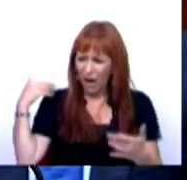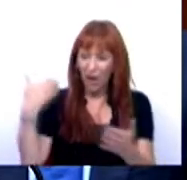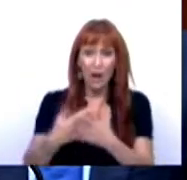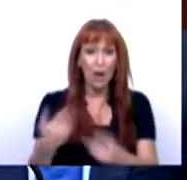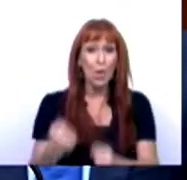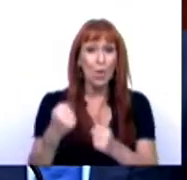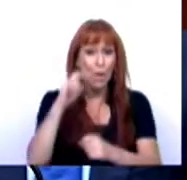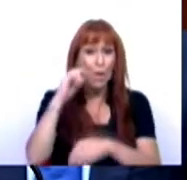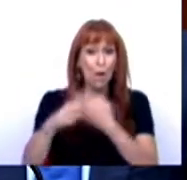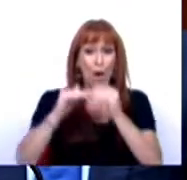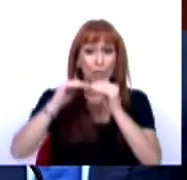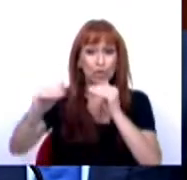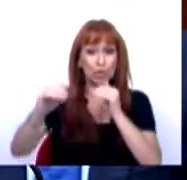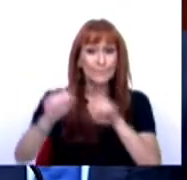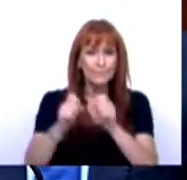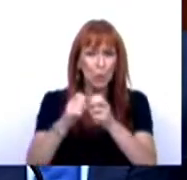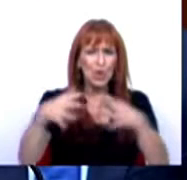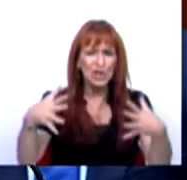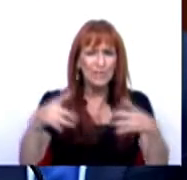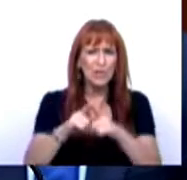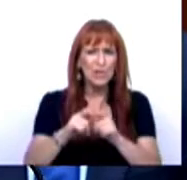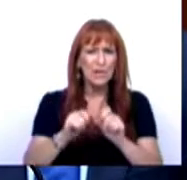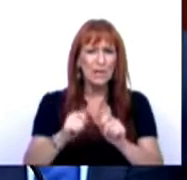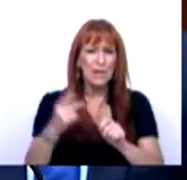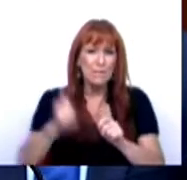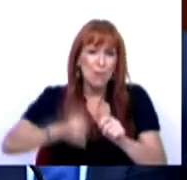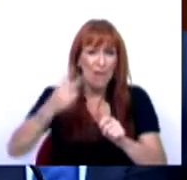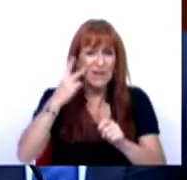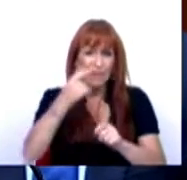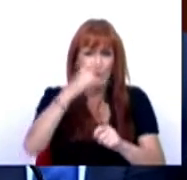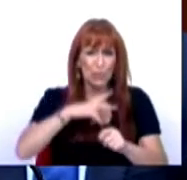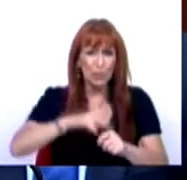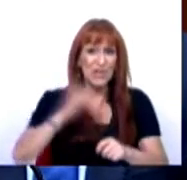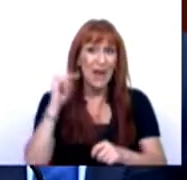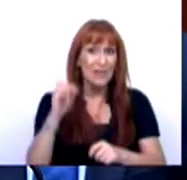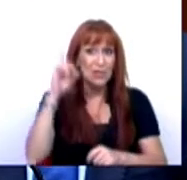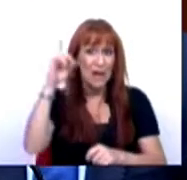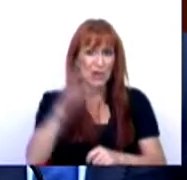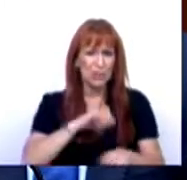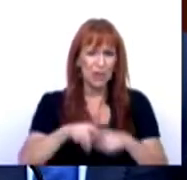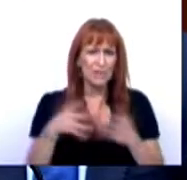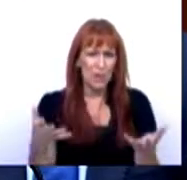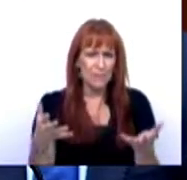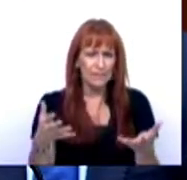conseguimos assegurar a estabilidade, o crescimento e a melhoria de vida para os portugueses. Foram 6 anos, Sr. Deputado.